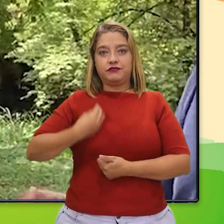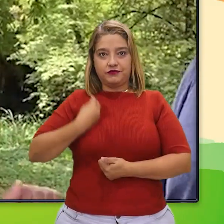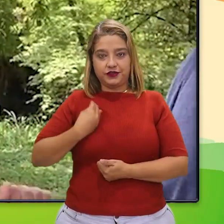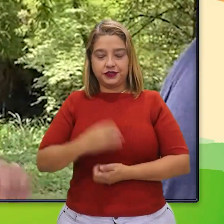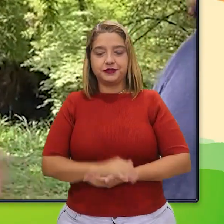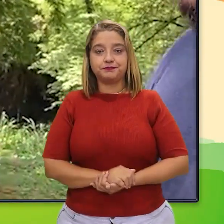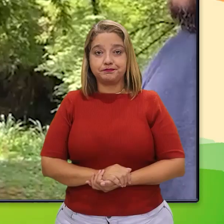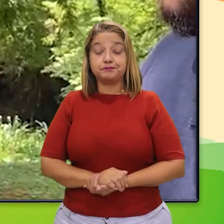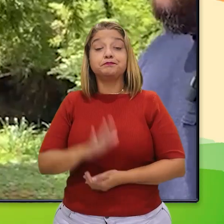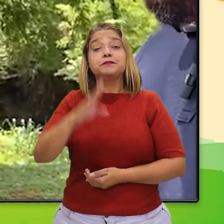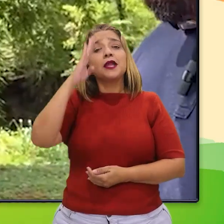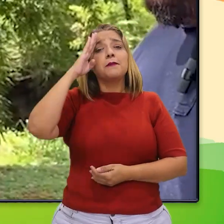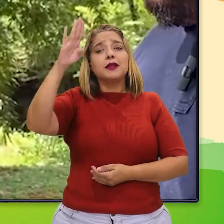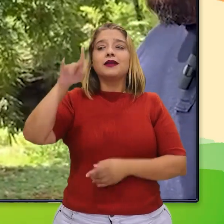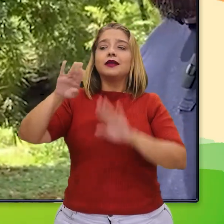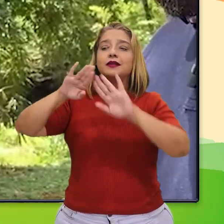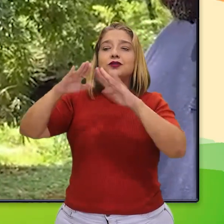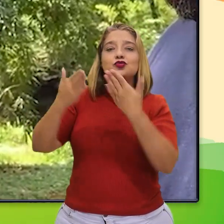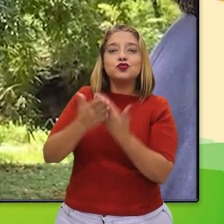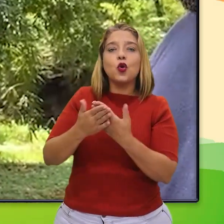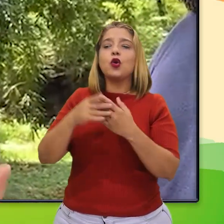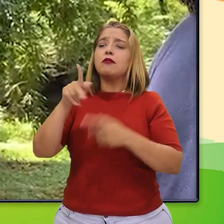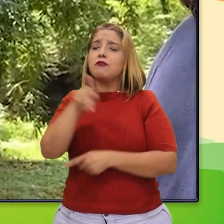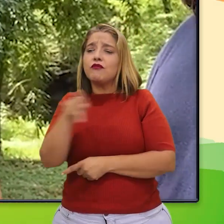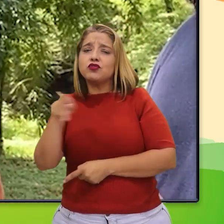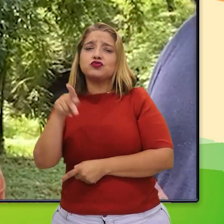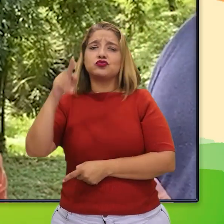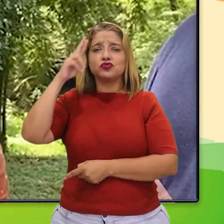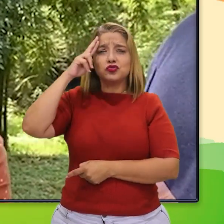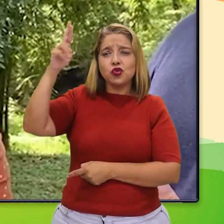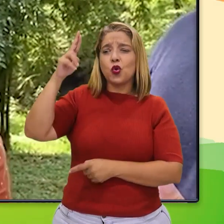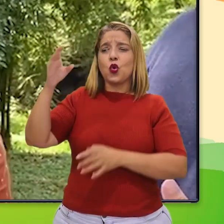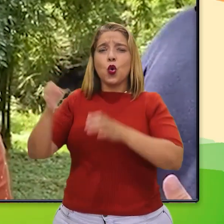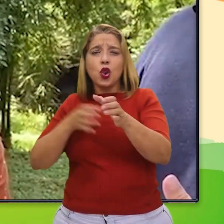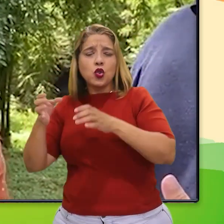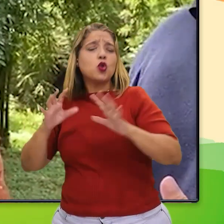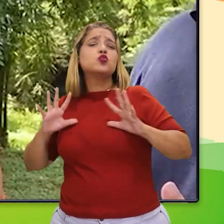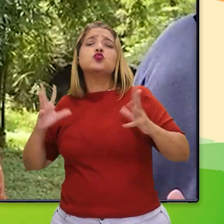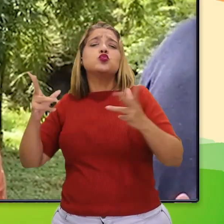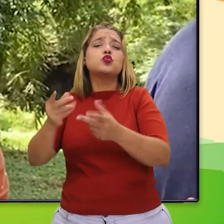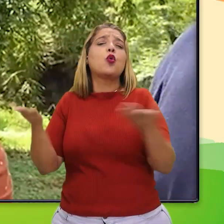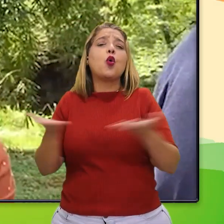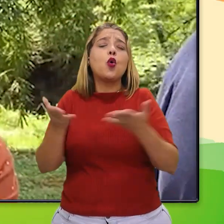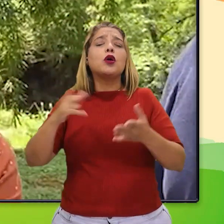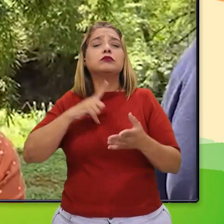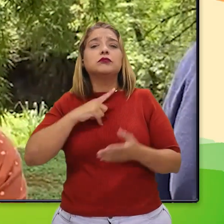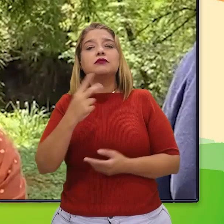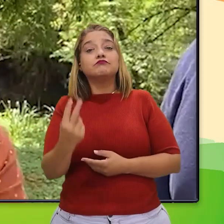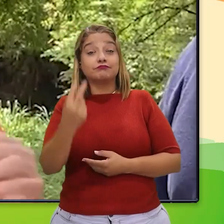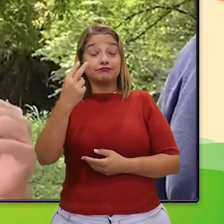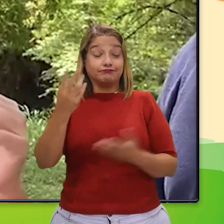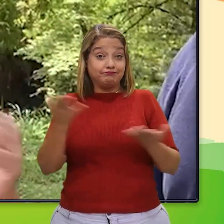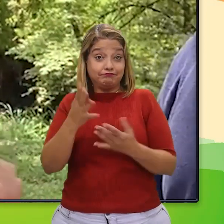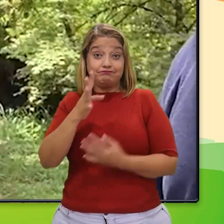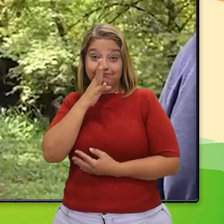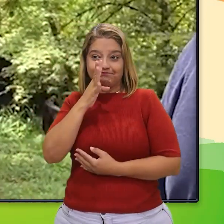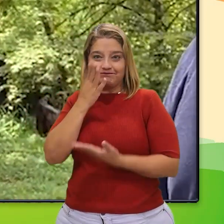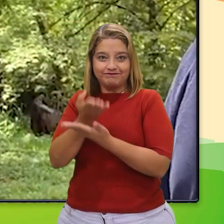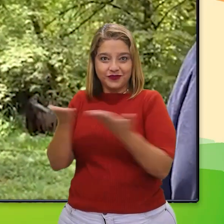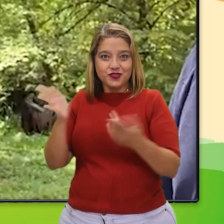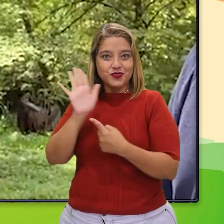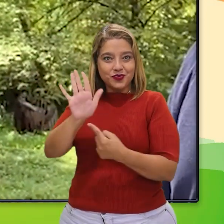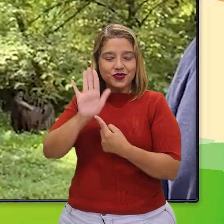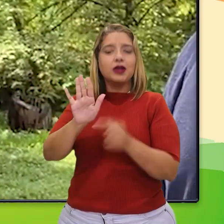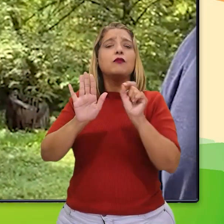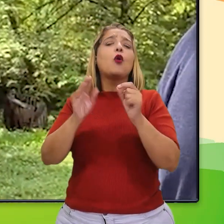a escola, o professor, professora, diretor, diretor, a comunidade escolar que nos acompanha nesse momento pelo programa Conexão Escola. De que jeito